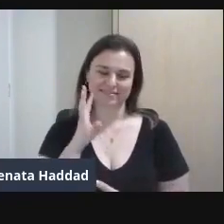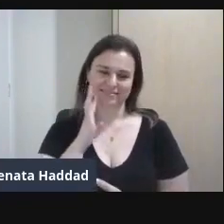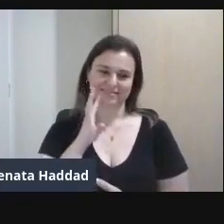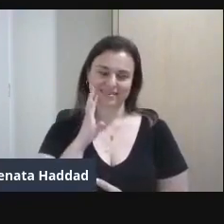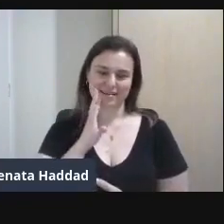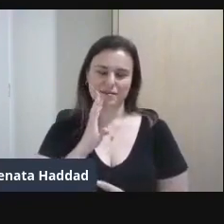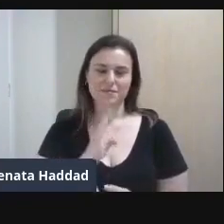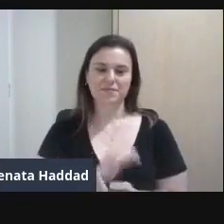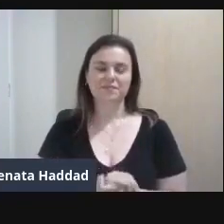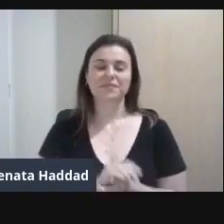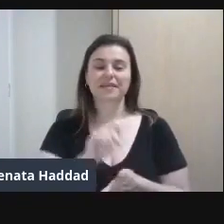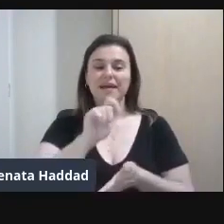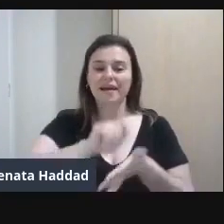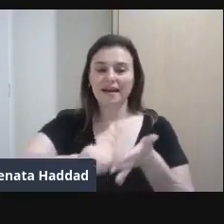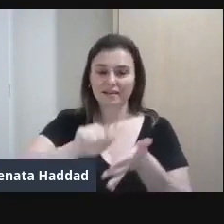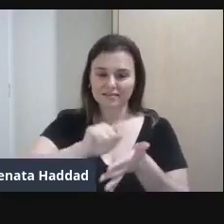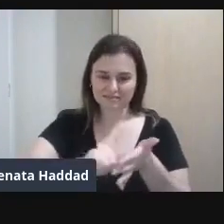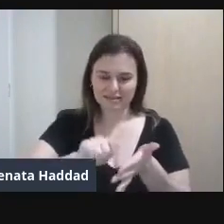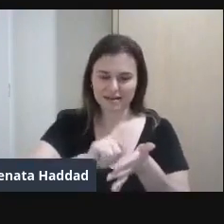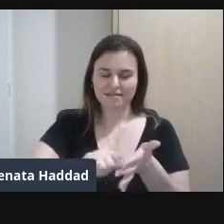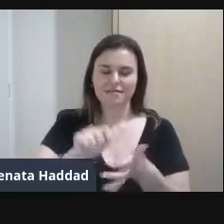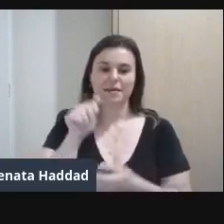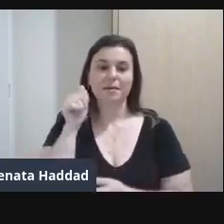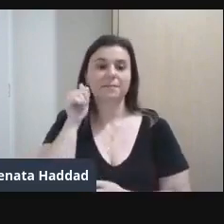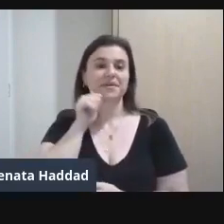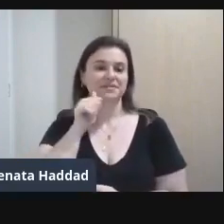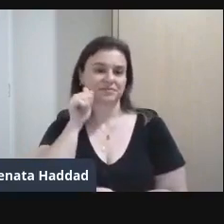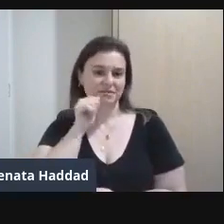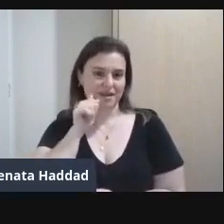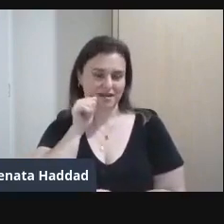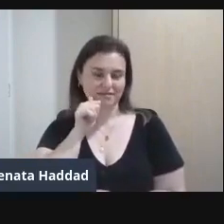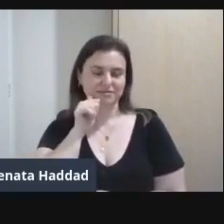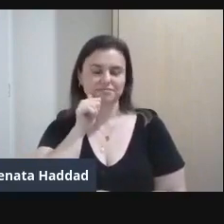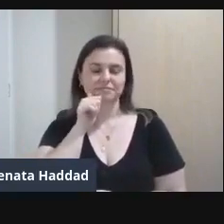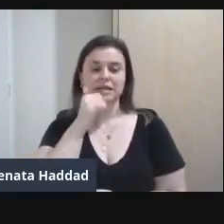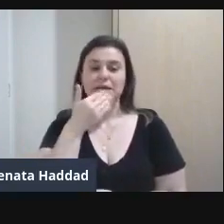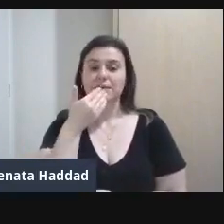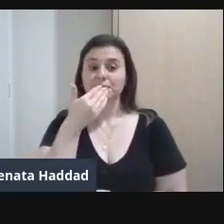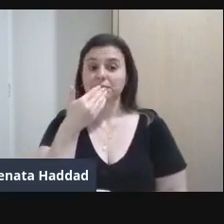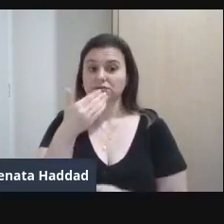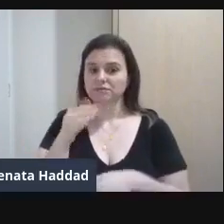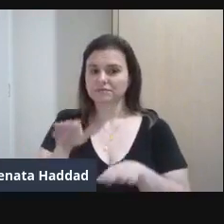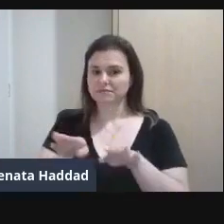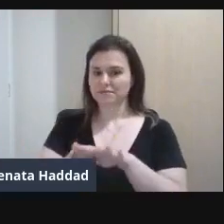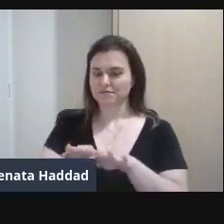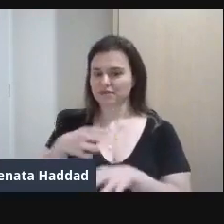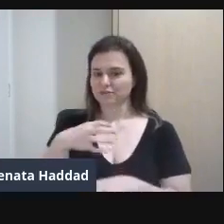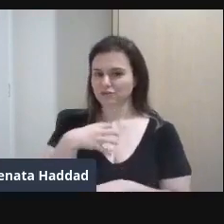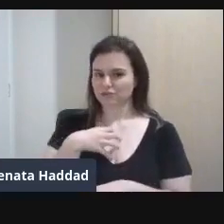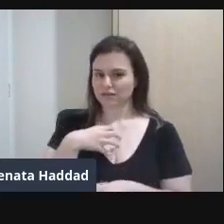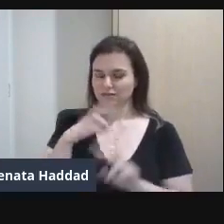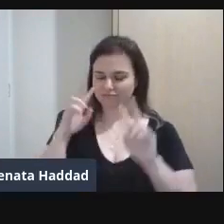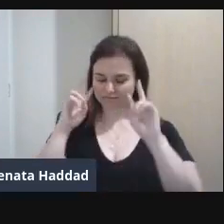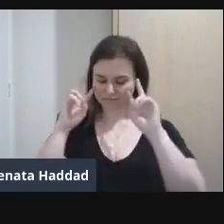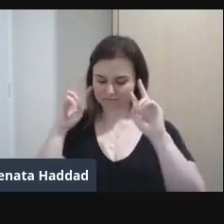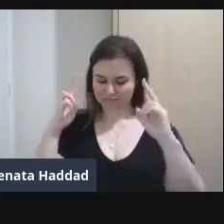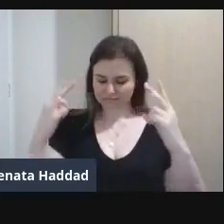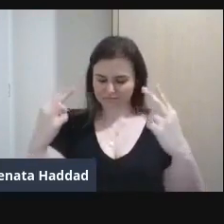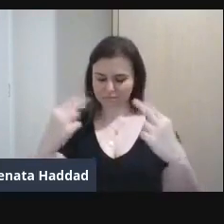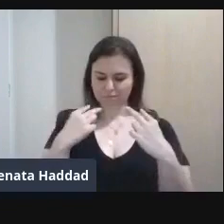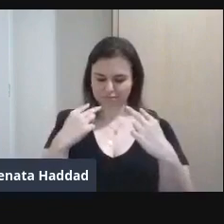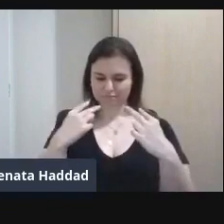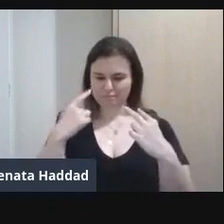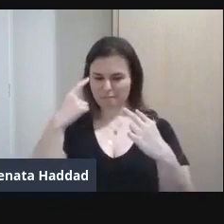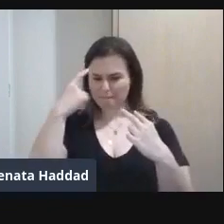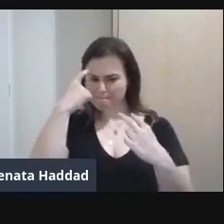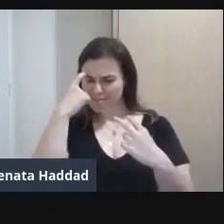Escreve justamente Para as mulheres E escreve também Pedindo de uma maneira Para que você Olhe para você Pense em